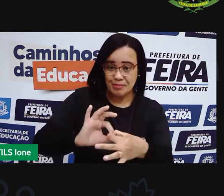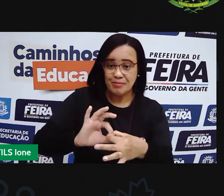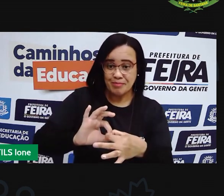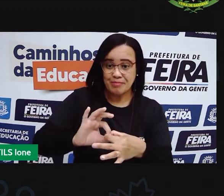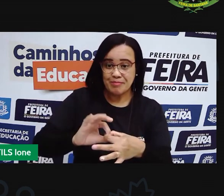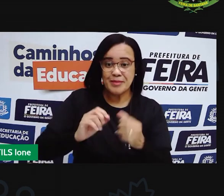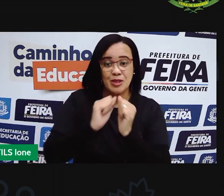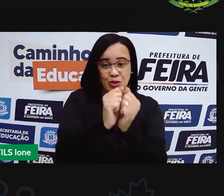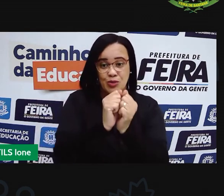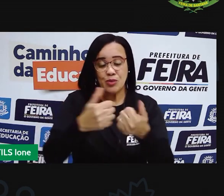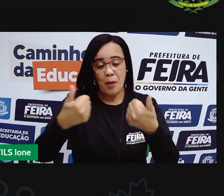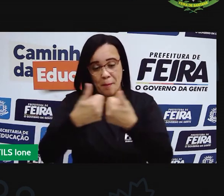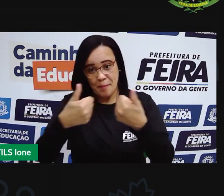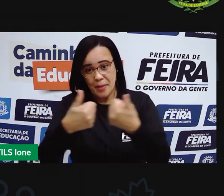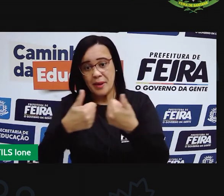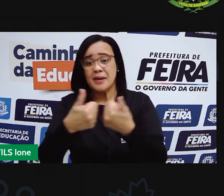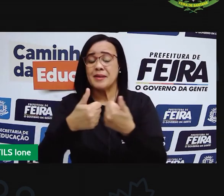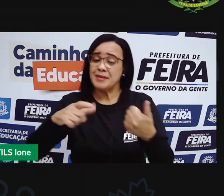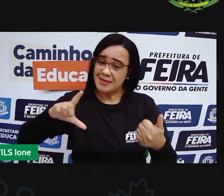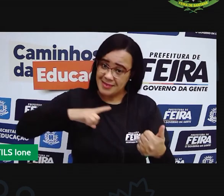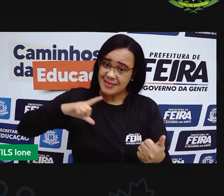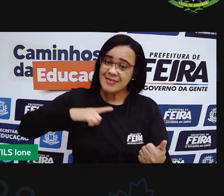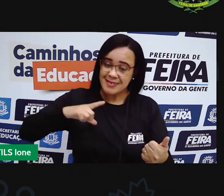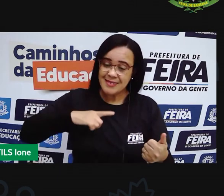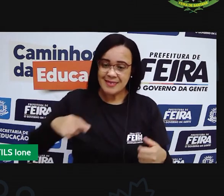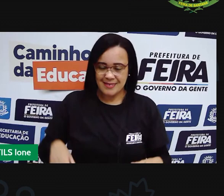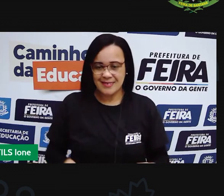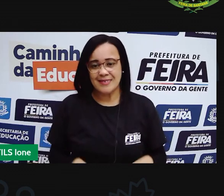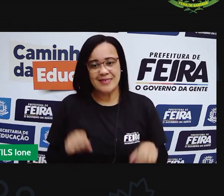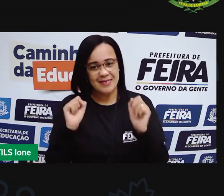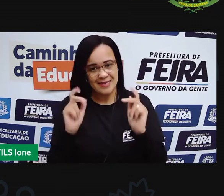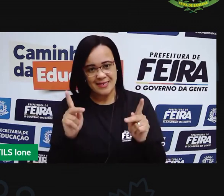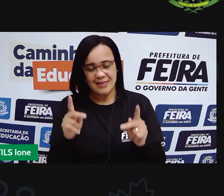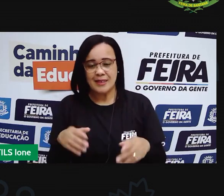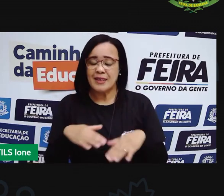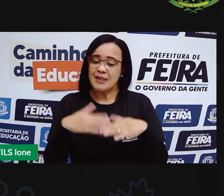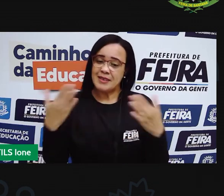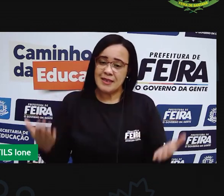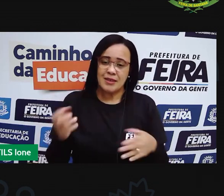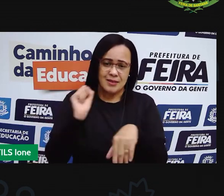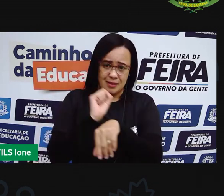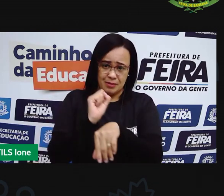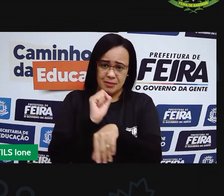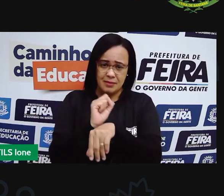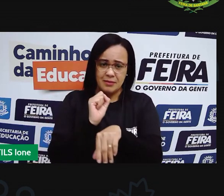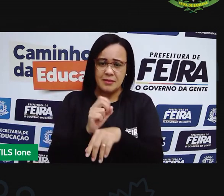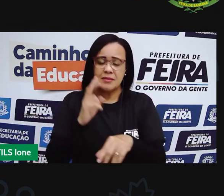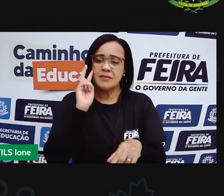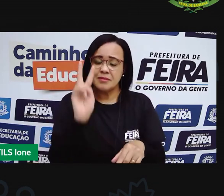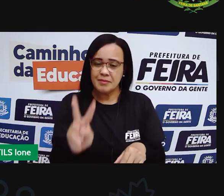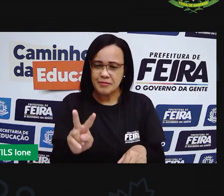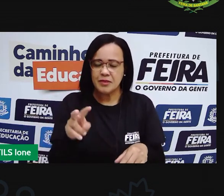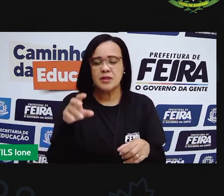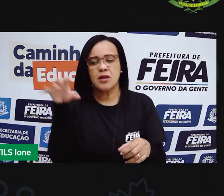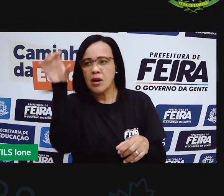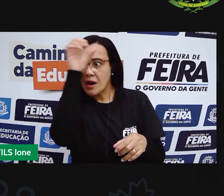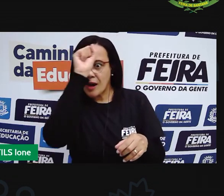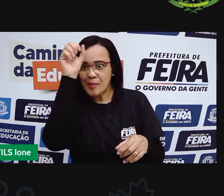Sempre ligadas. Certo? Espero que você tenha aprendido bastante com a nossa árvore.